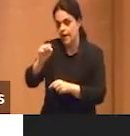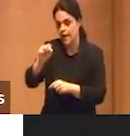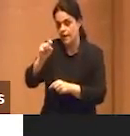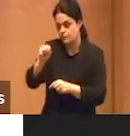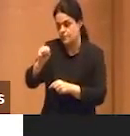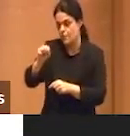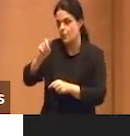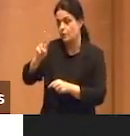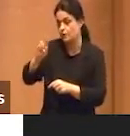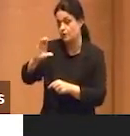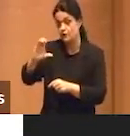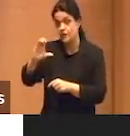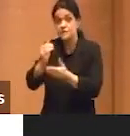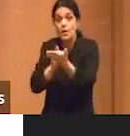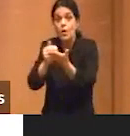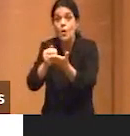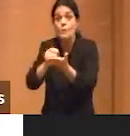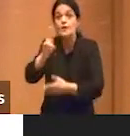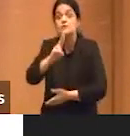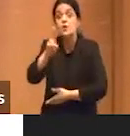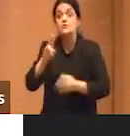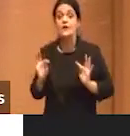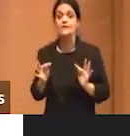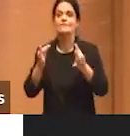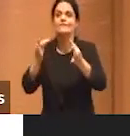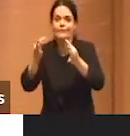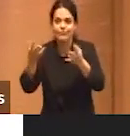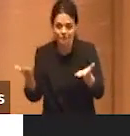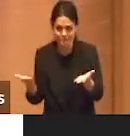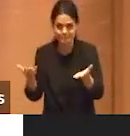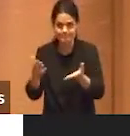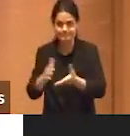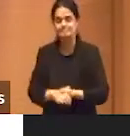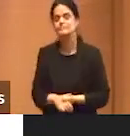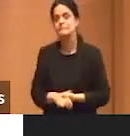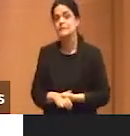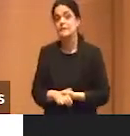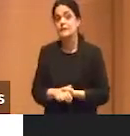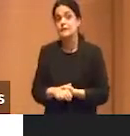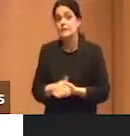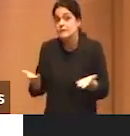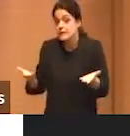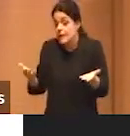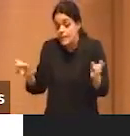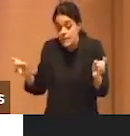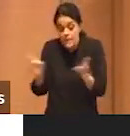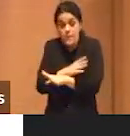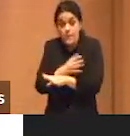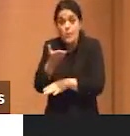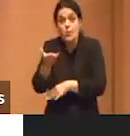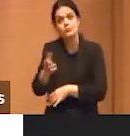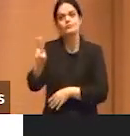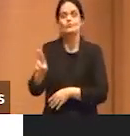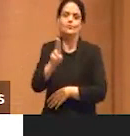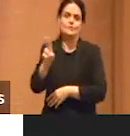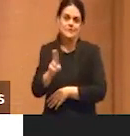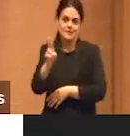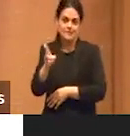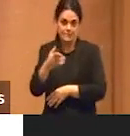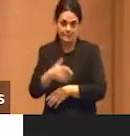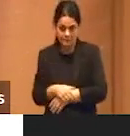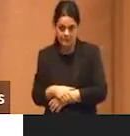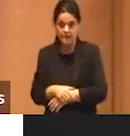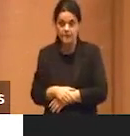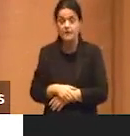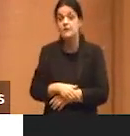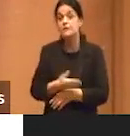comercialmente com essa tecnologia, que é o Emiconf comercial, que está disponível, enquanto que a RNP sustenta a dimensão pública